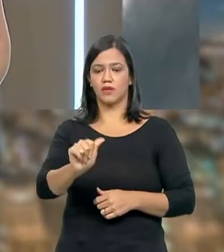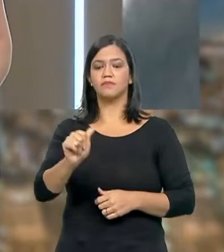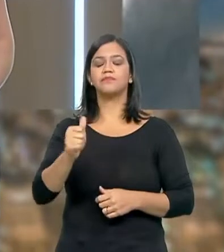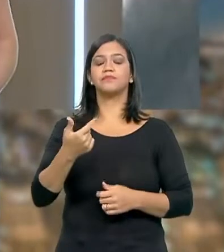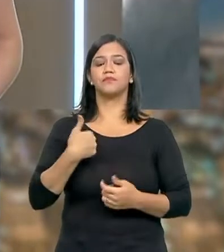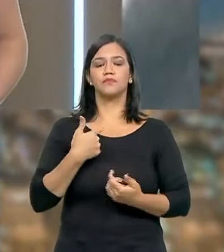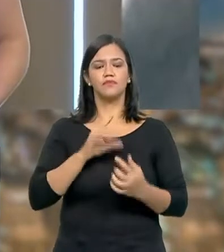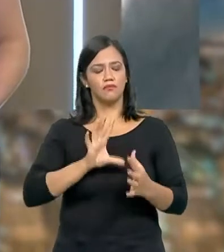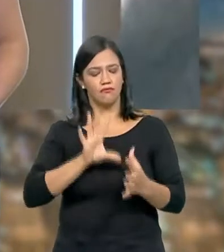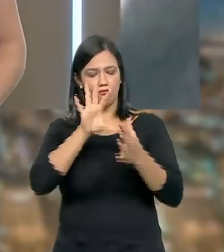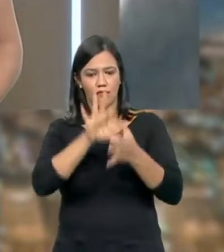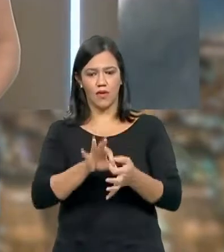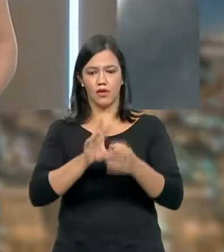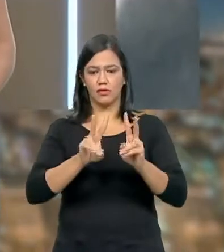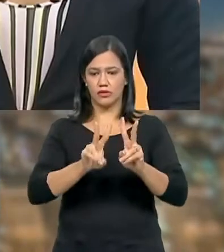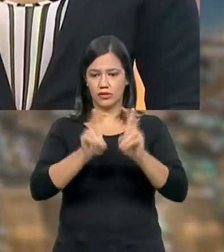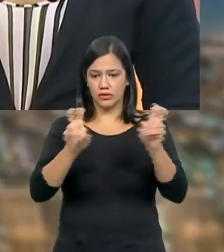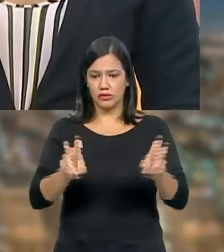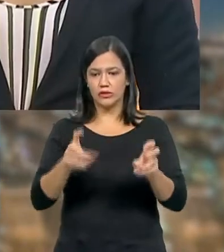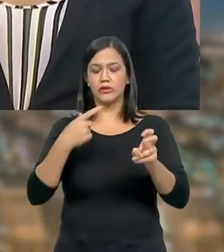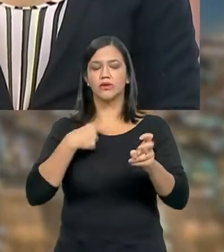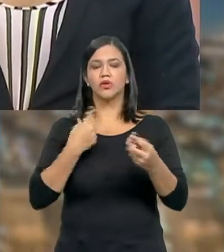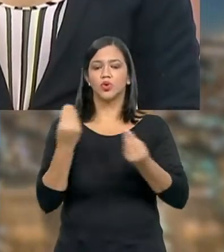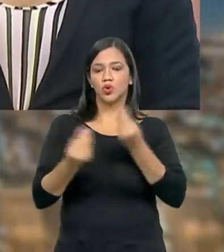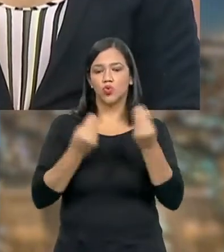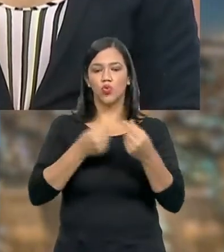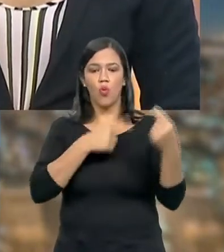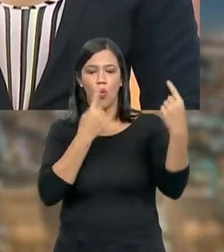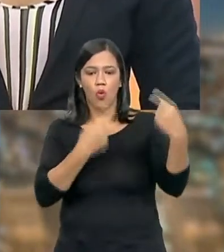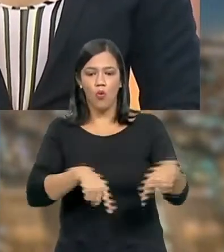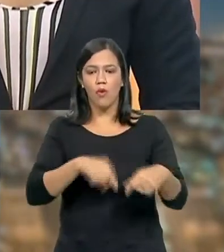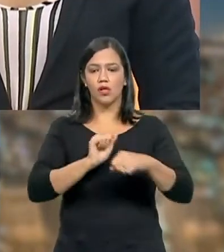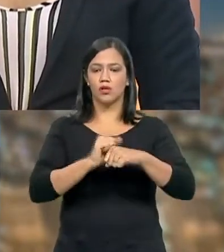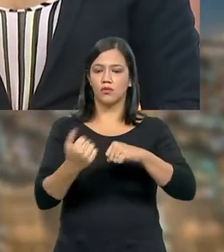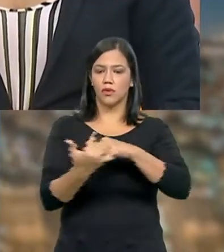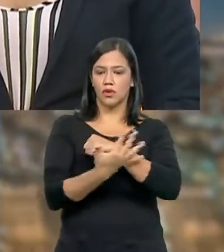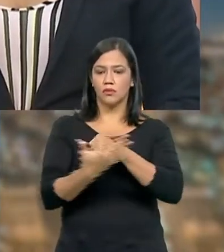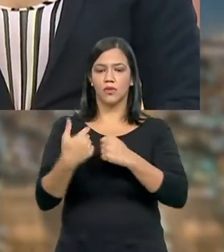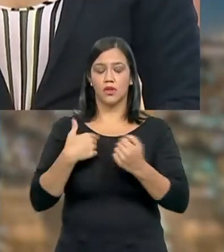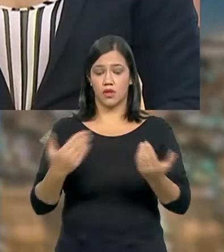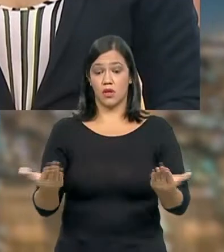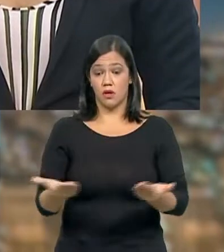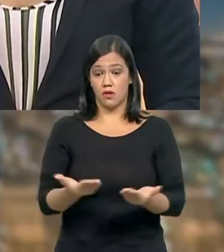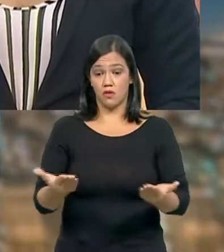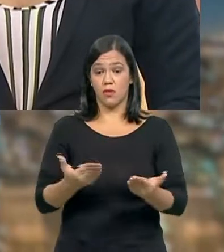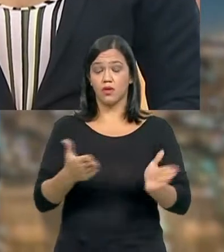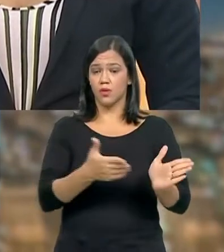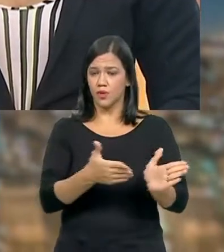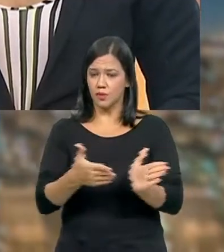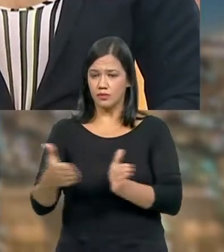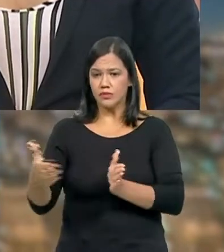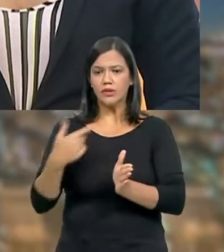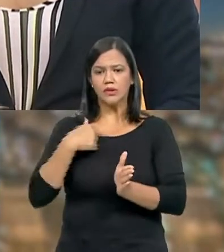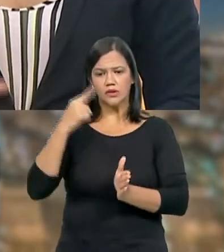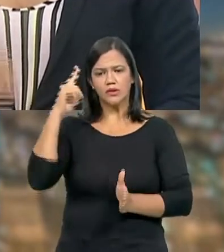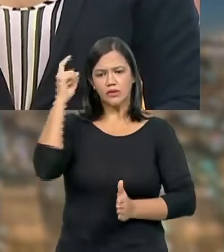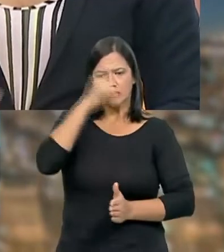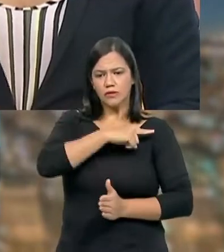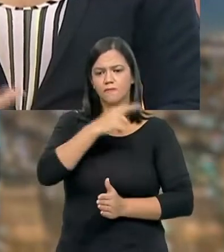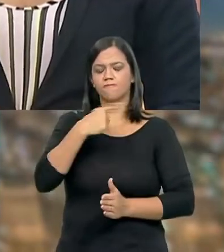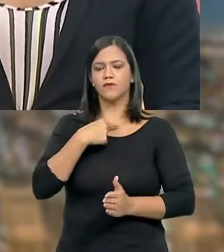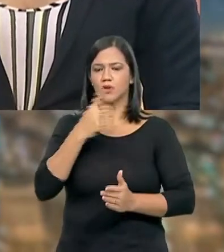É, dentro desse assunto, né, do enfrentamento à pandemia, a gente, de fato, está vivendo um período muito crítico, uma